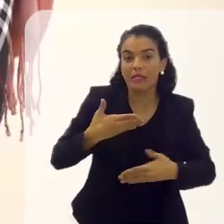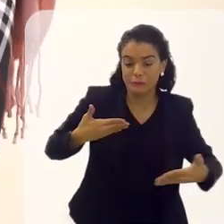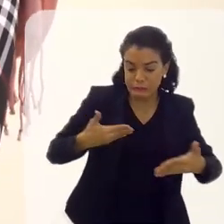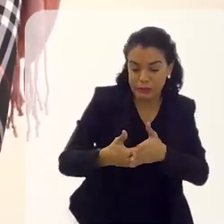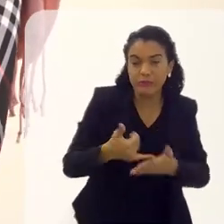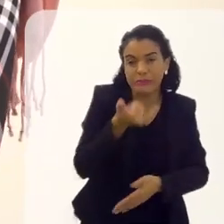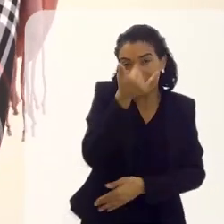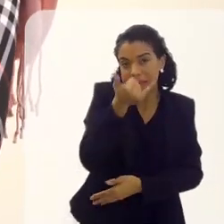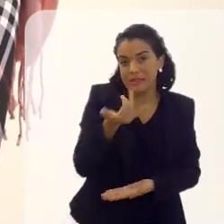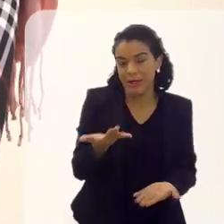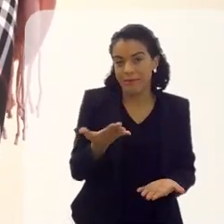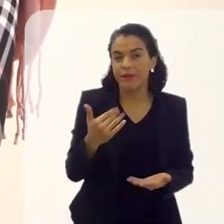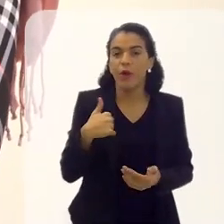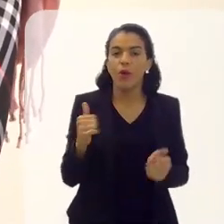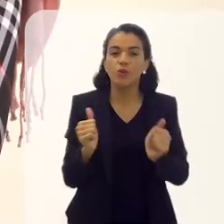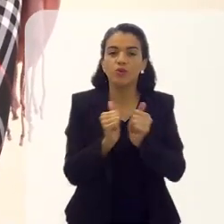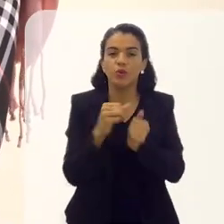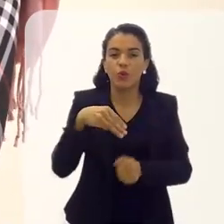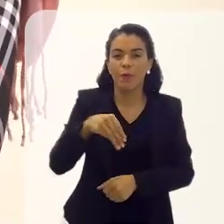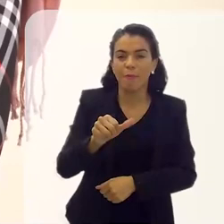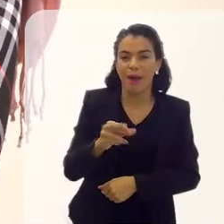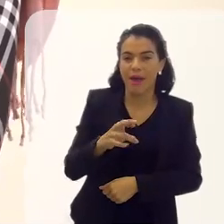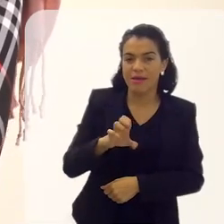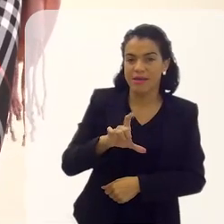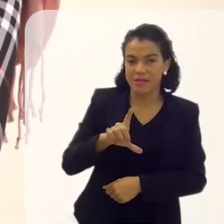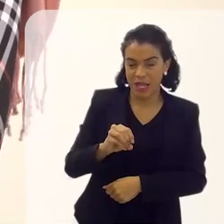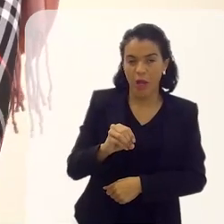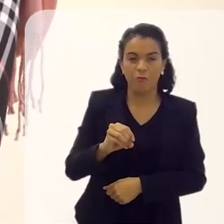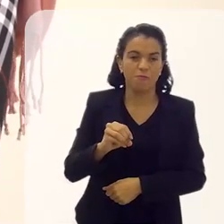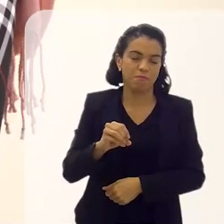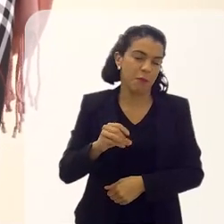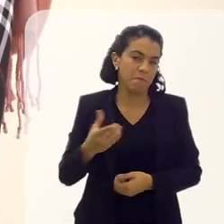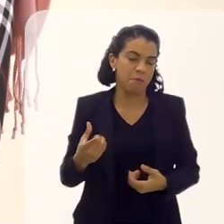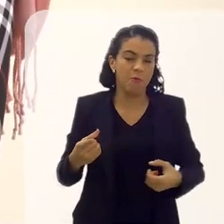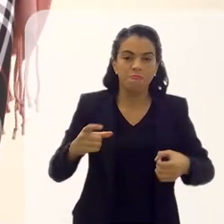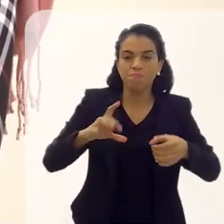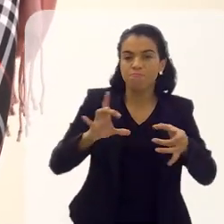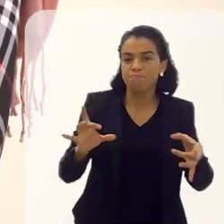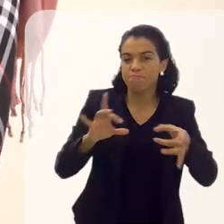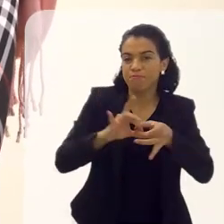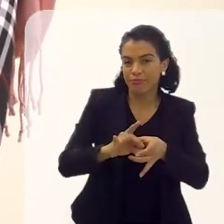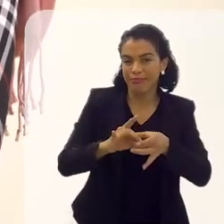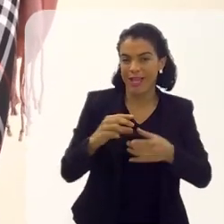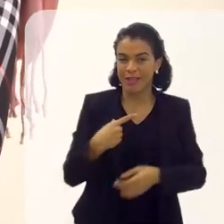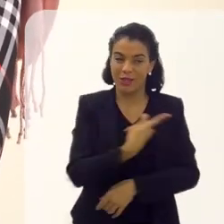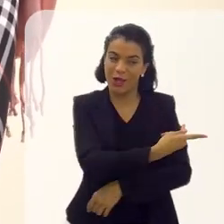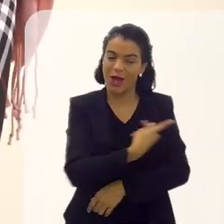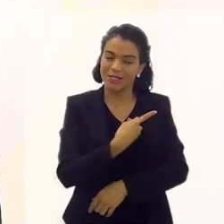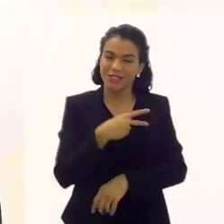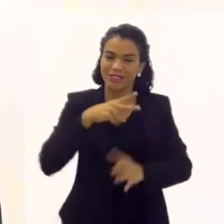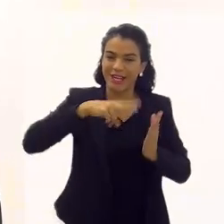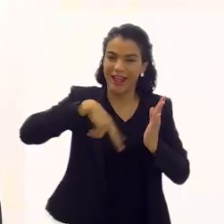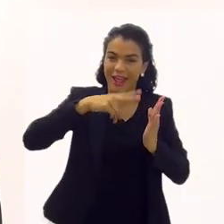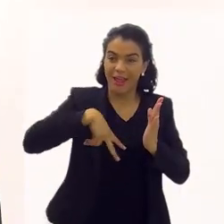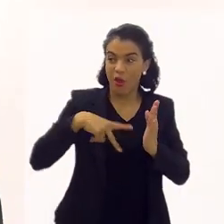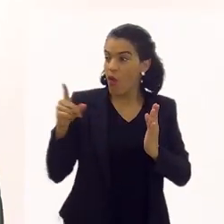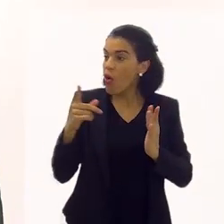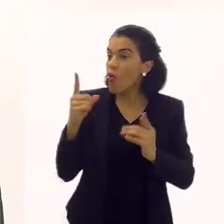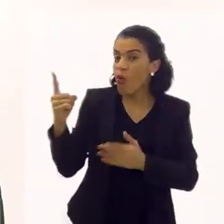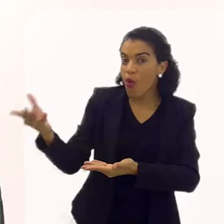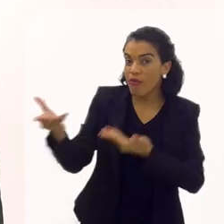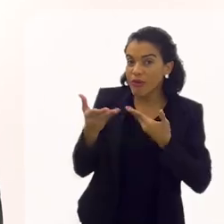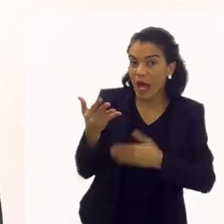acerta e acontece o imprevisto. Então, eu e o Marcelo Alvira, meu sócio, a gente... somos o Coringa, né? A gente lê.